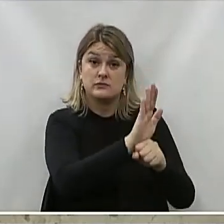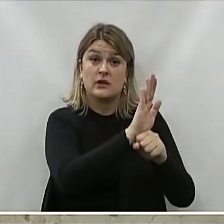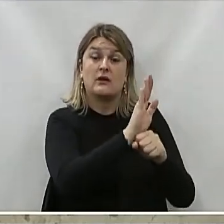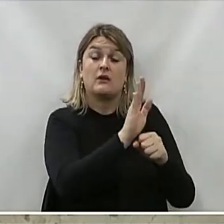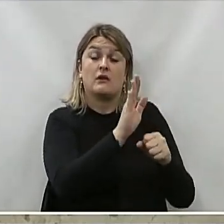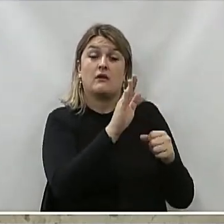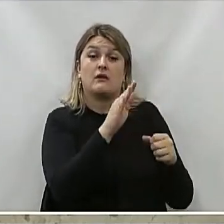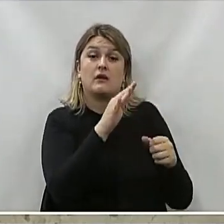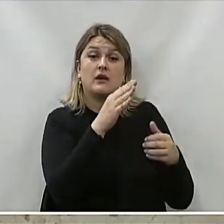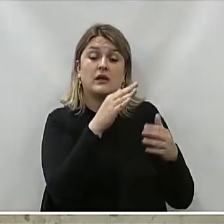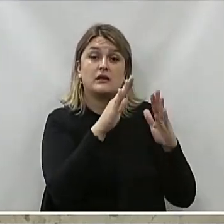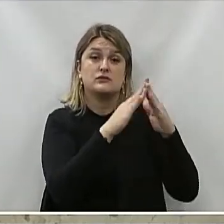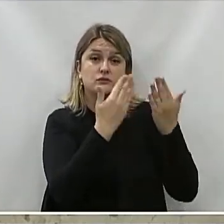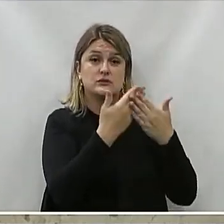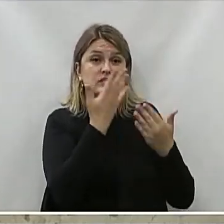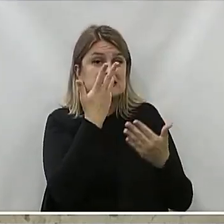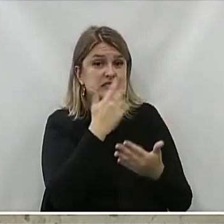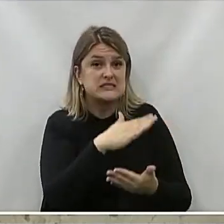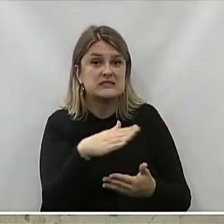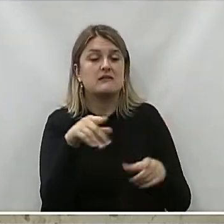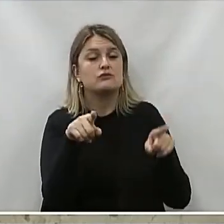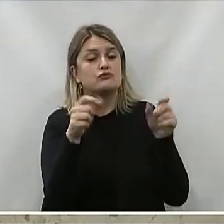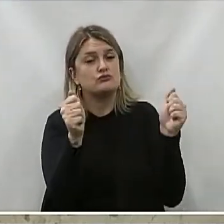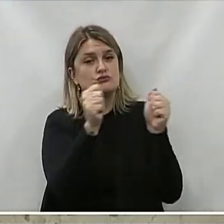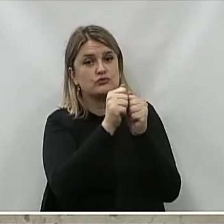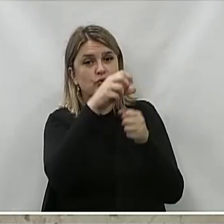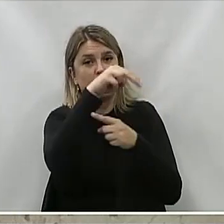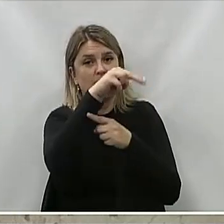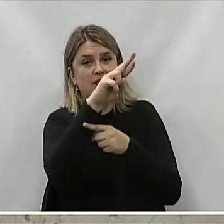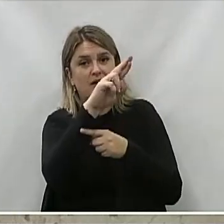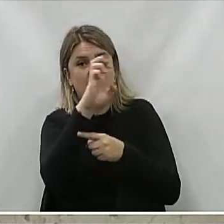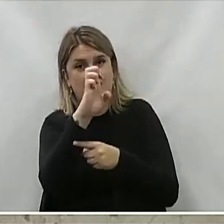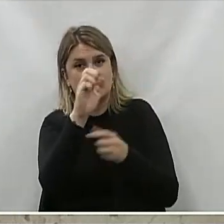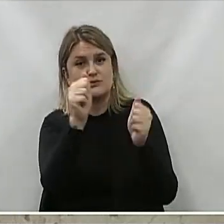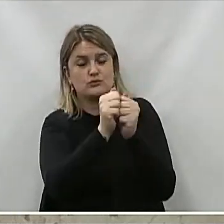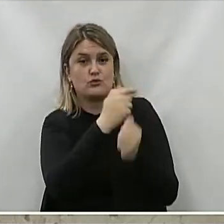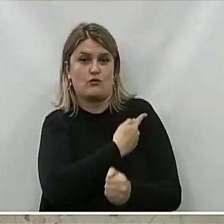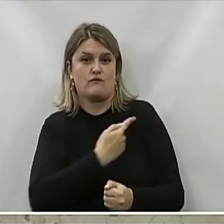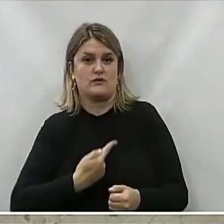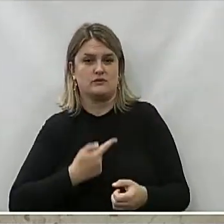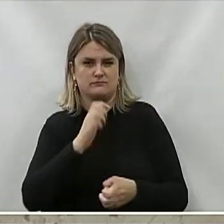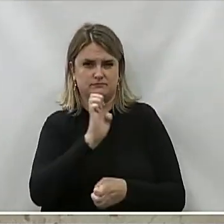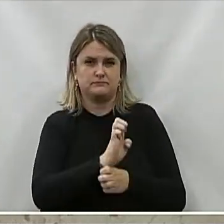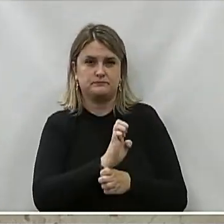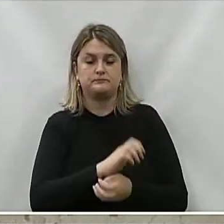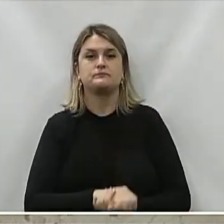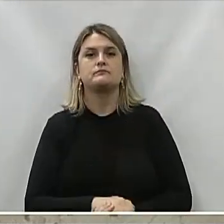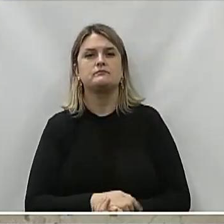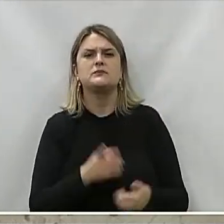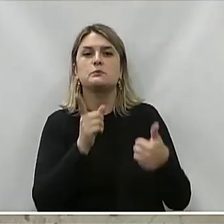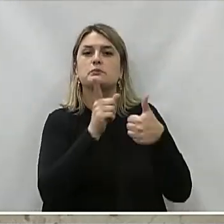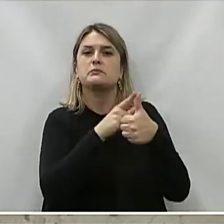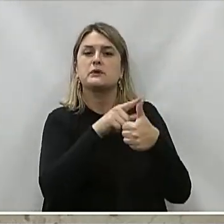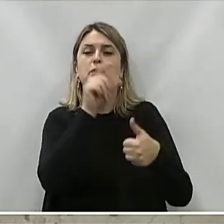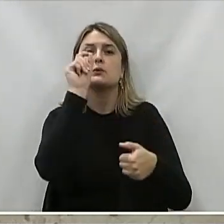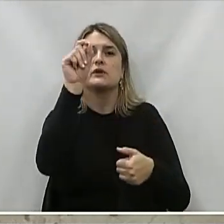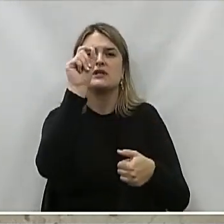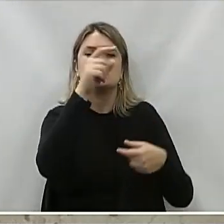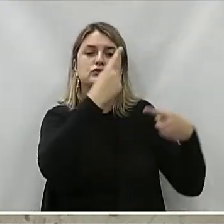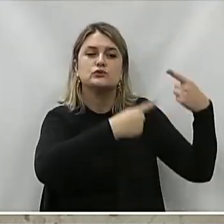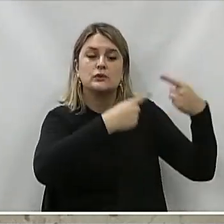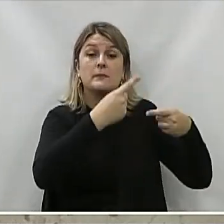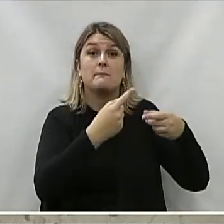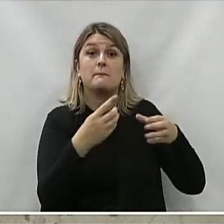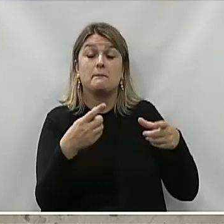regional De educação Porque aí Vêm os colégios Do governo do estado Então eu acredito Que primeiro de tudo Precisa ser discutido